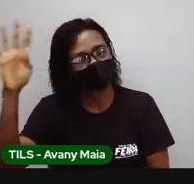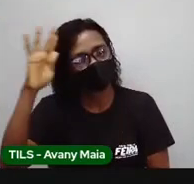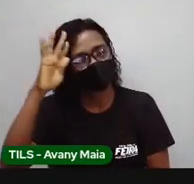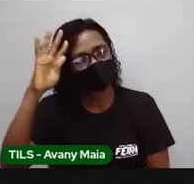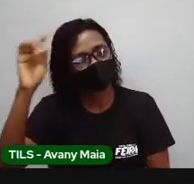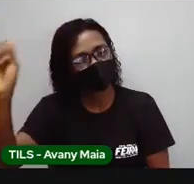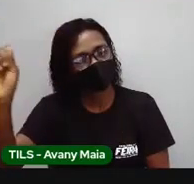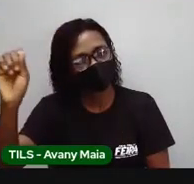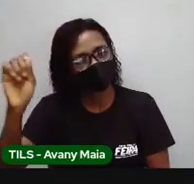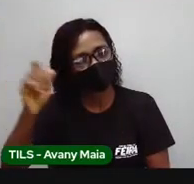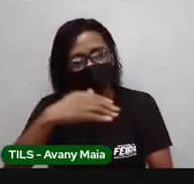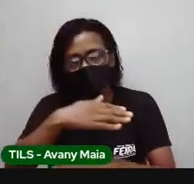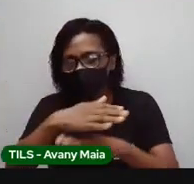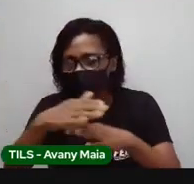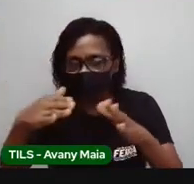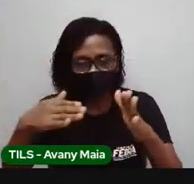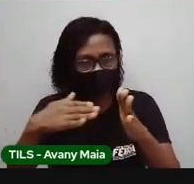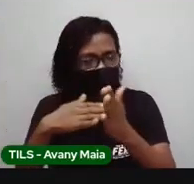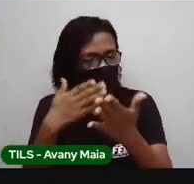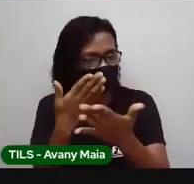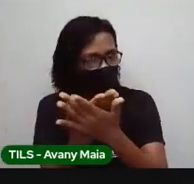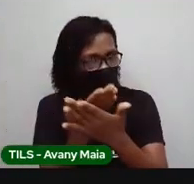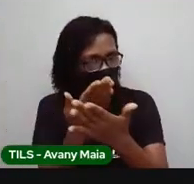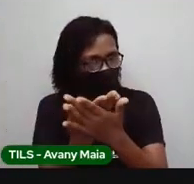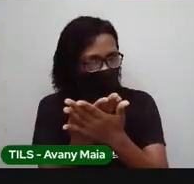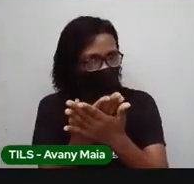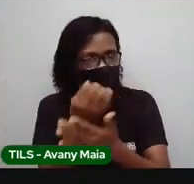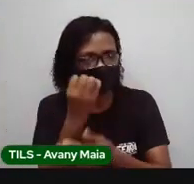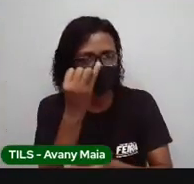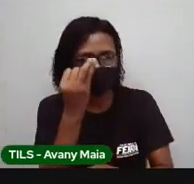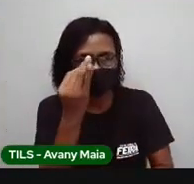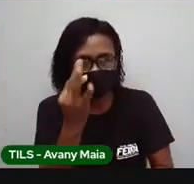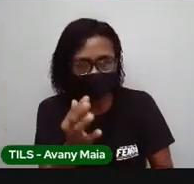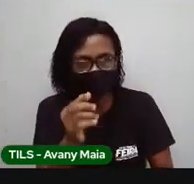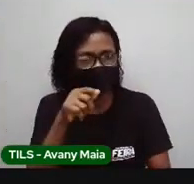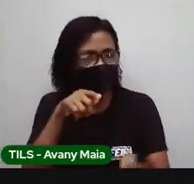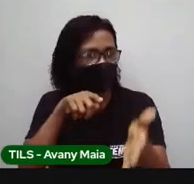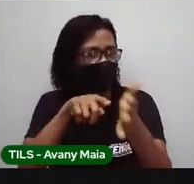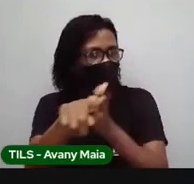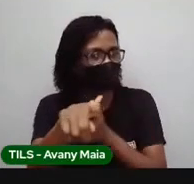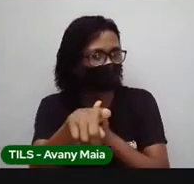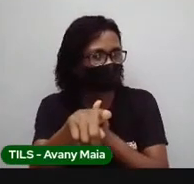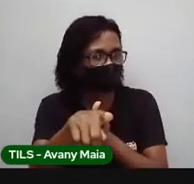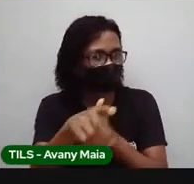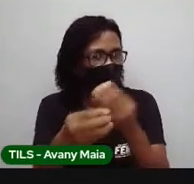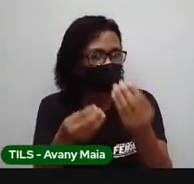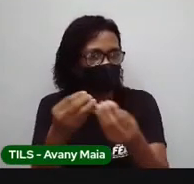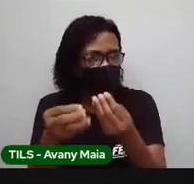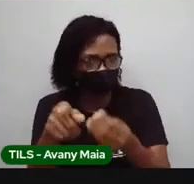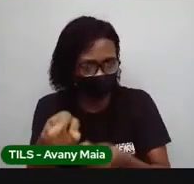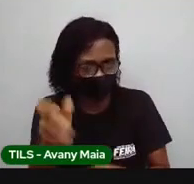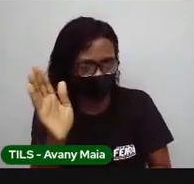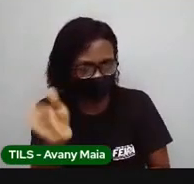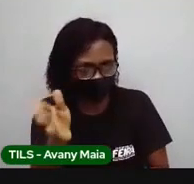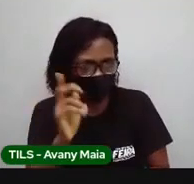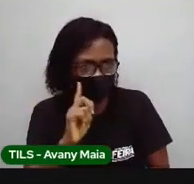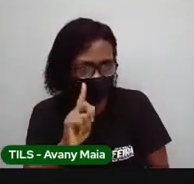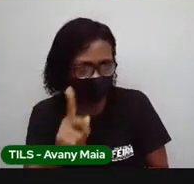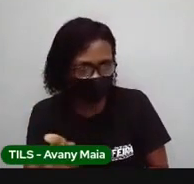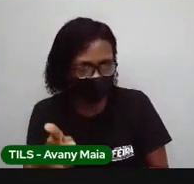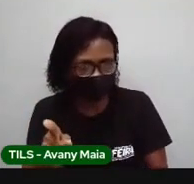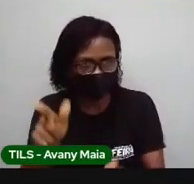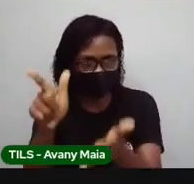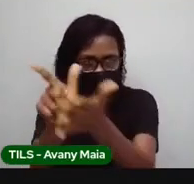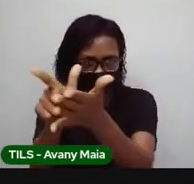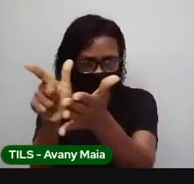apareceram uma pergunta assim, para a gente começar a aula refletindo. Então você já viu que na conta de